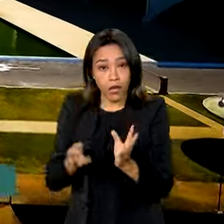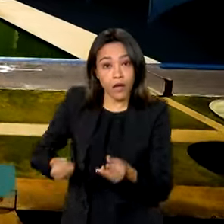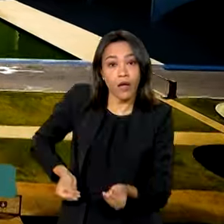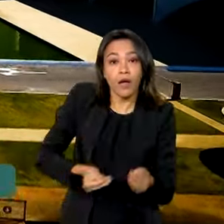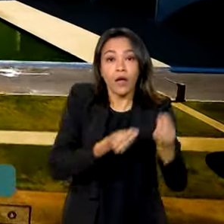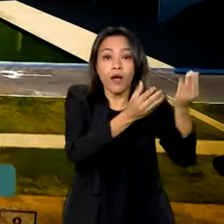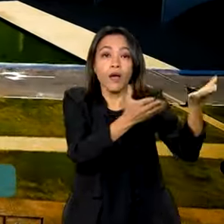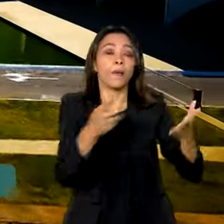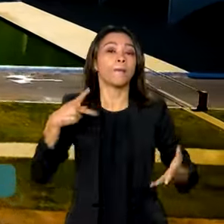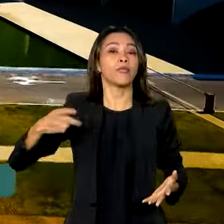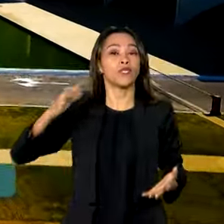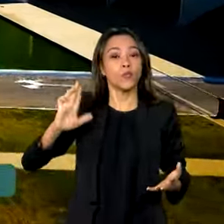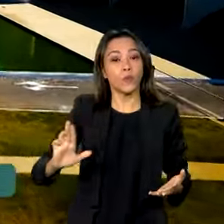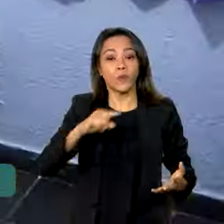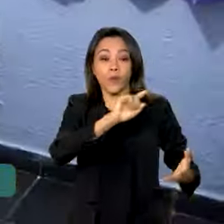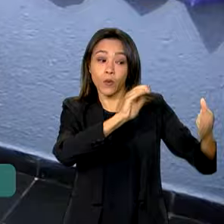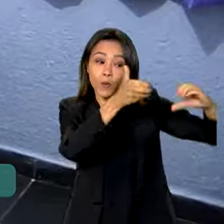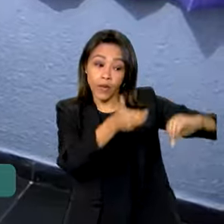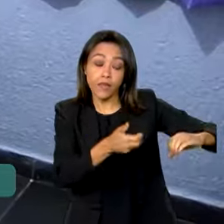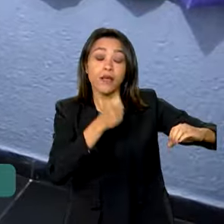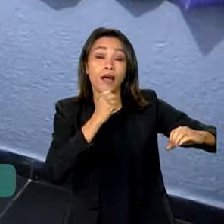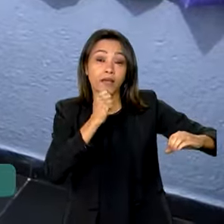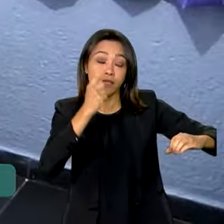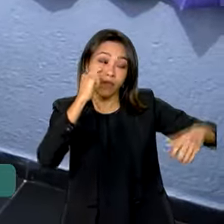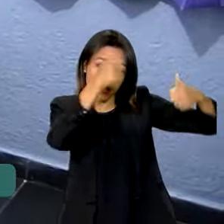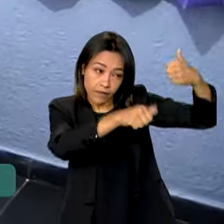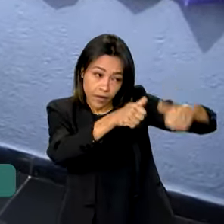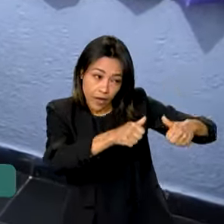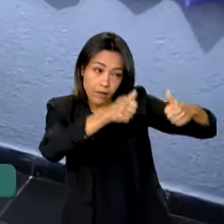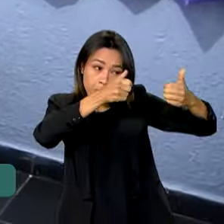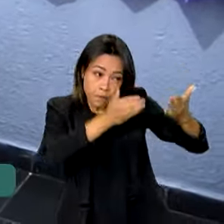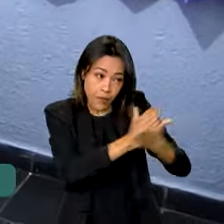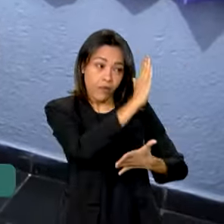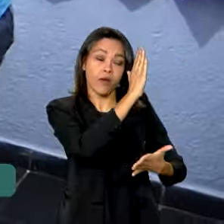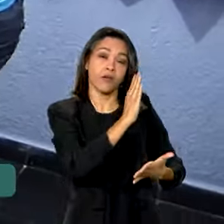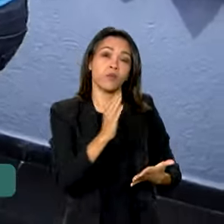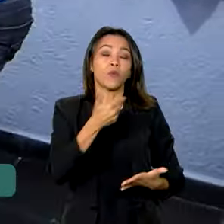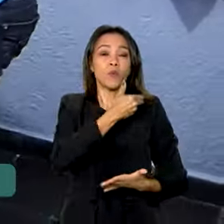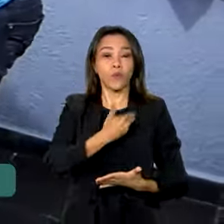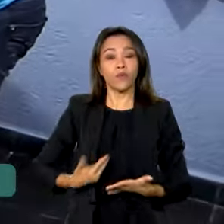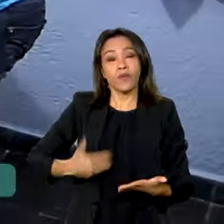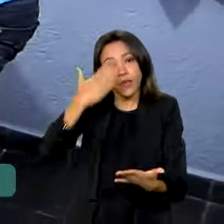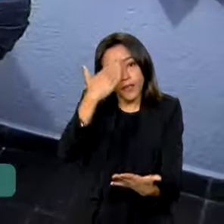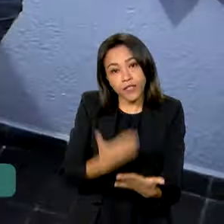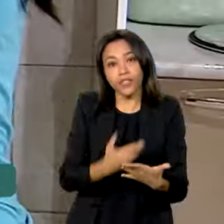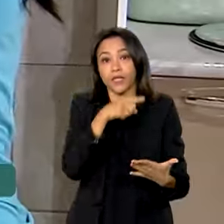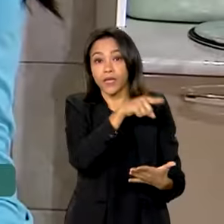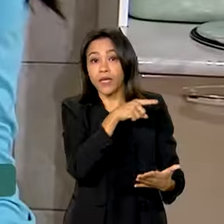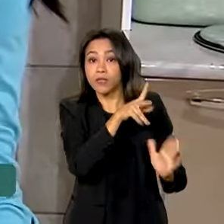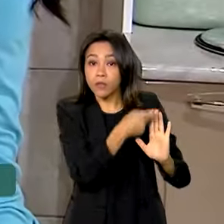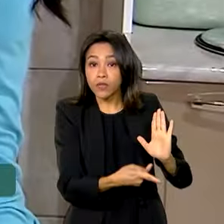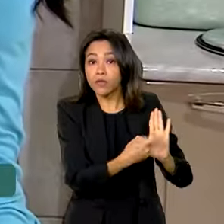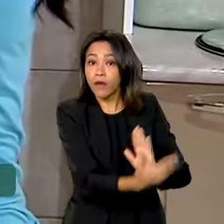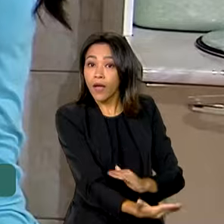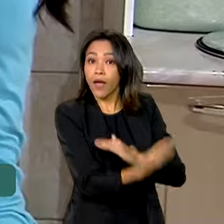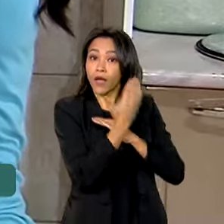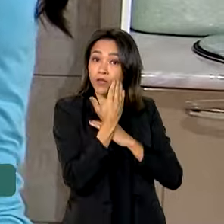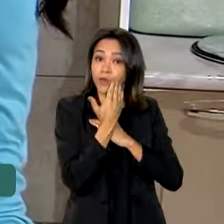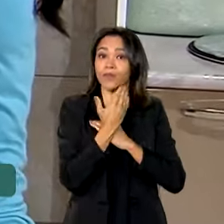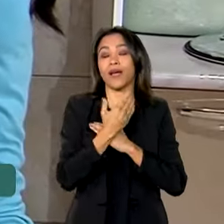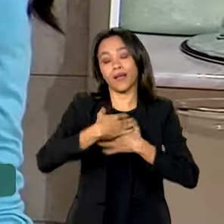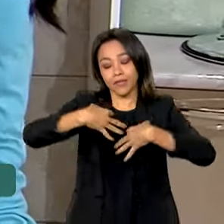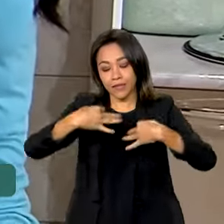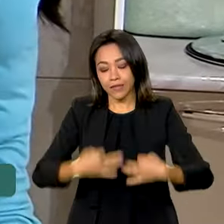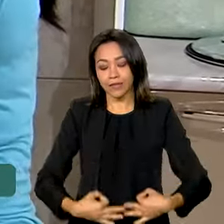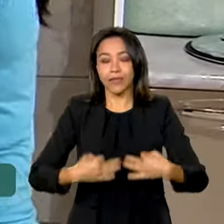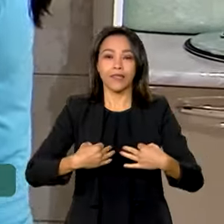ao Congresso Nacional, onde será apreciado. Se aprovado, o governo acredita que ele deve ajudar a promover uma divisão mais